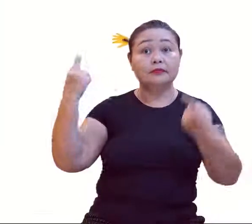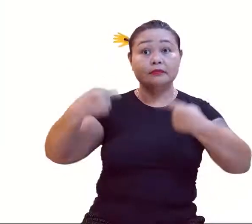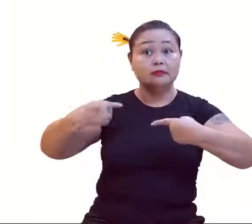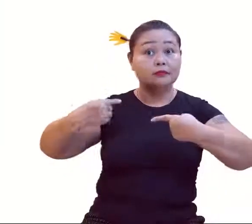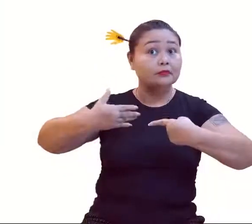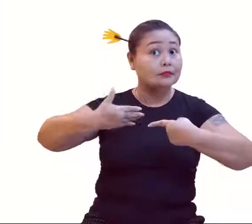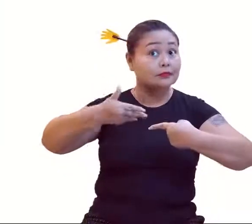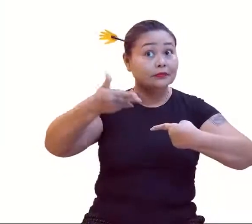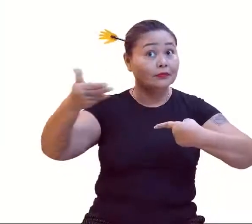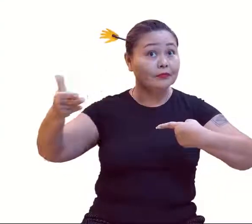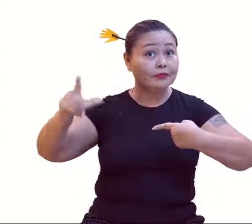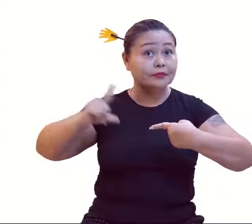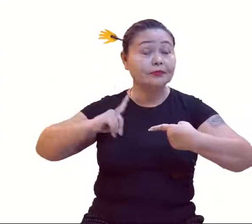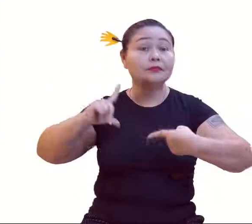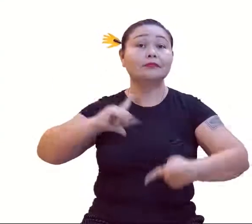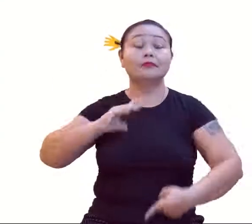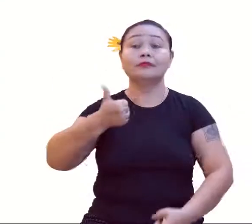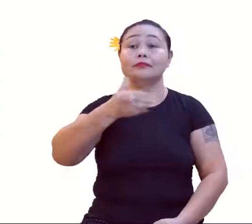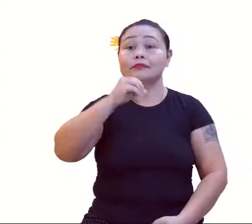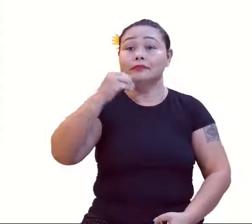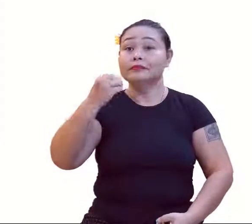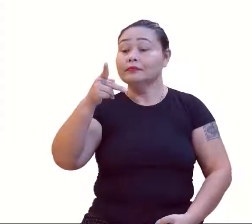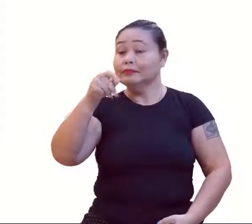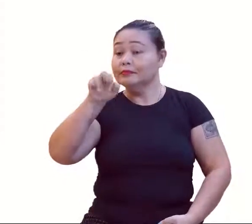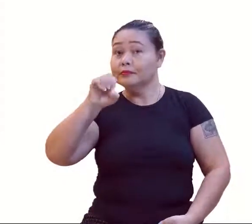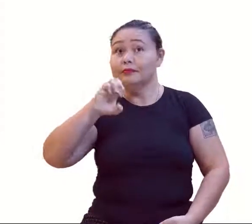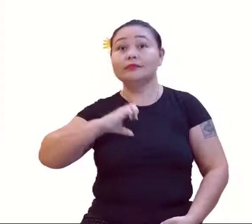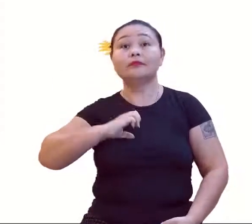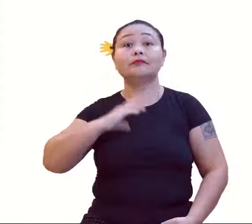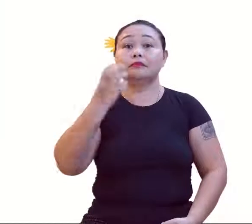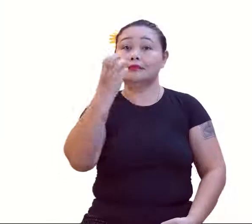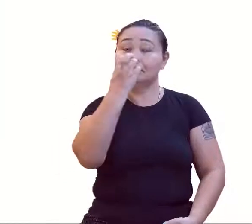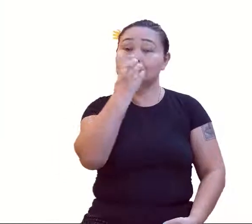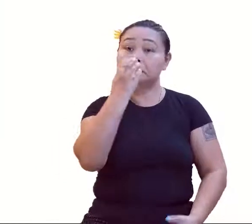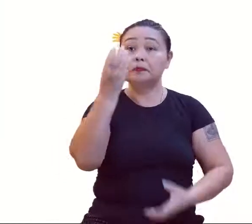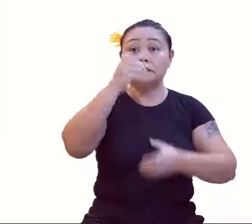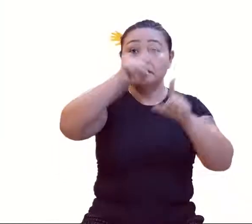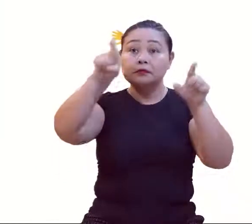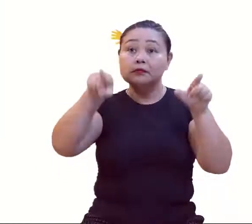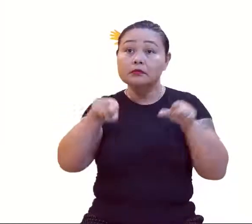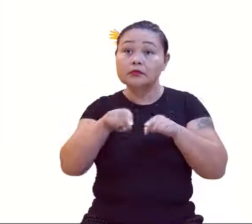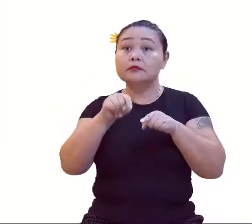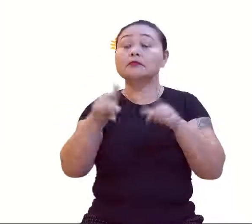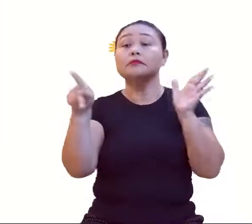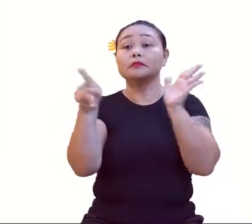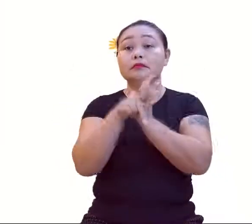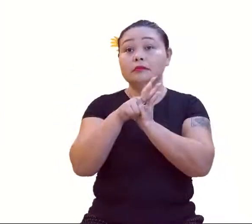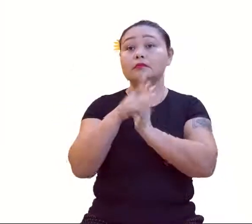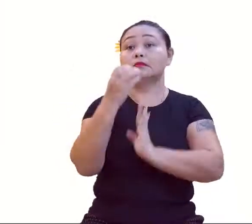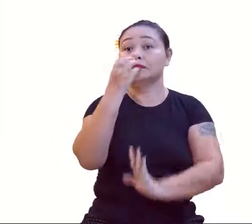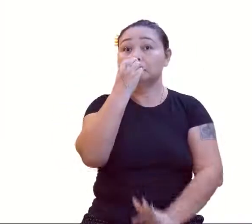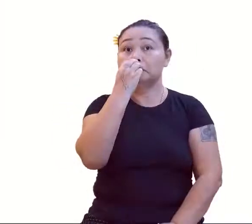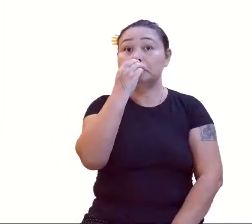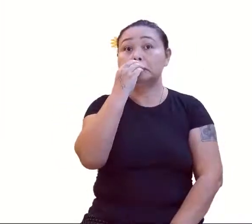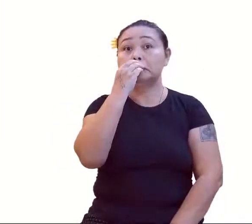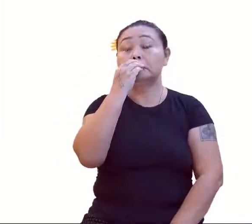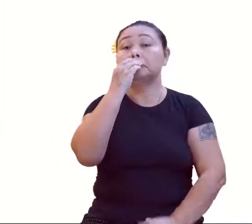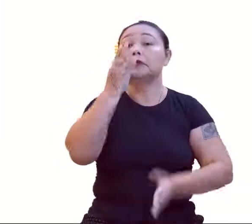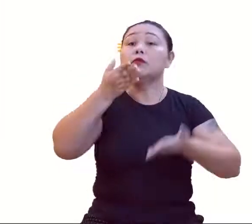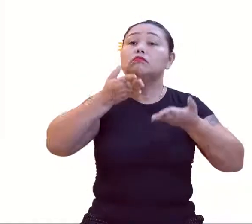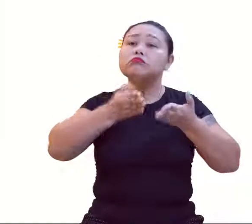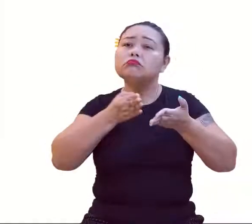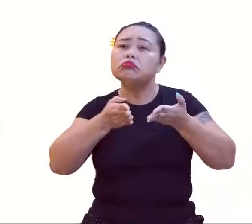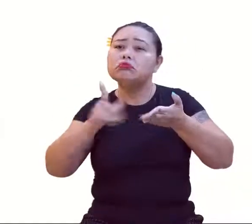desafio. Existem 100 pares de cães num canil. Nascem dois pares de filhotes